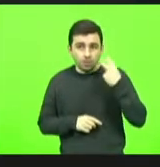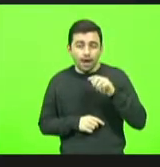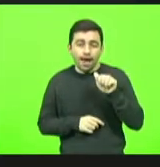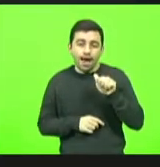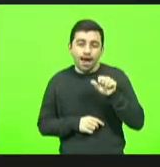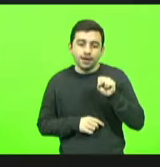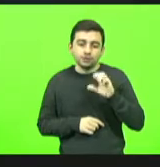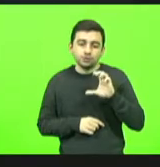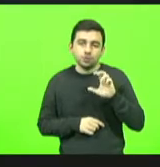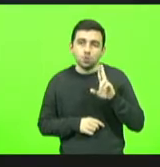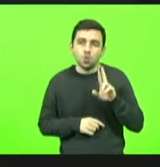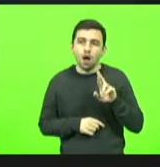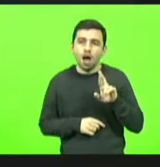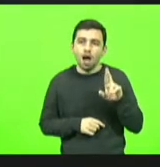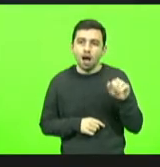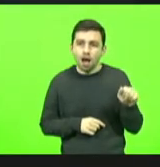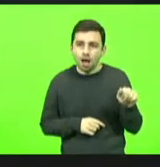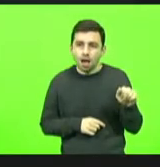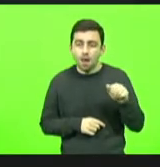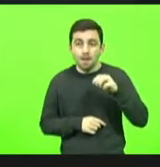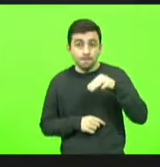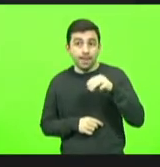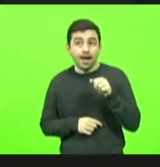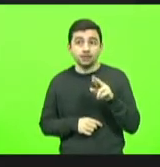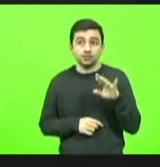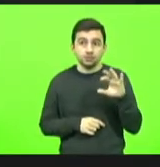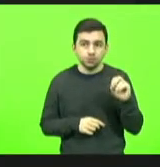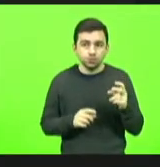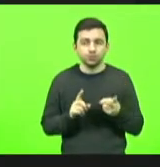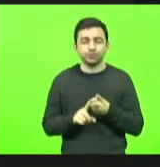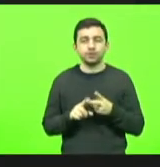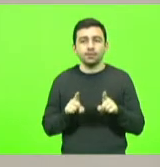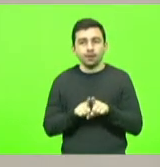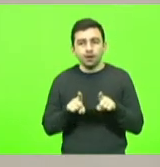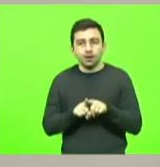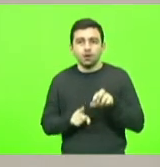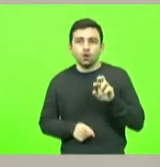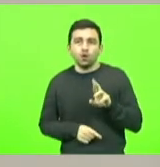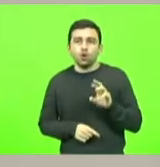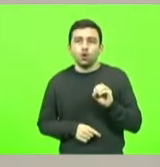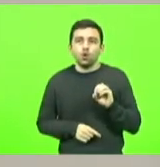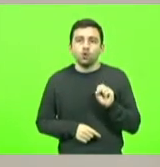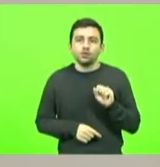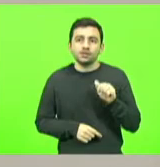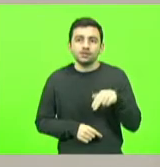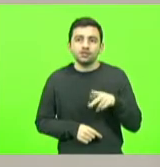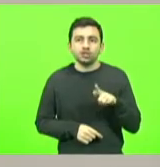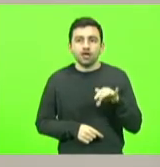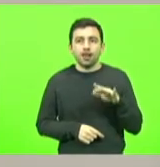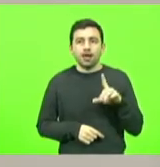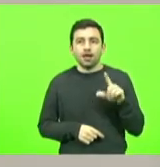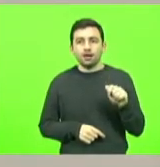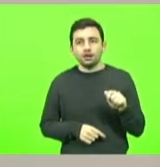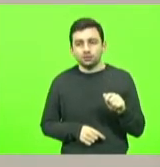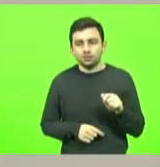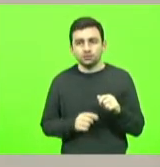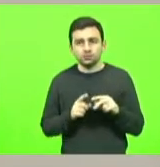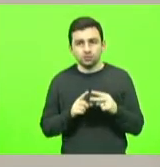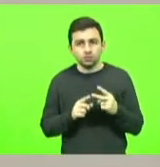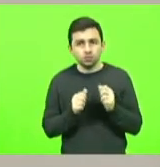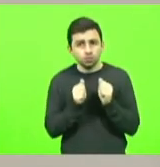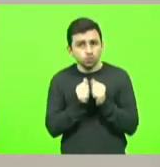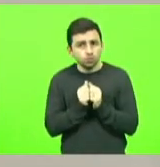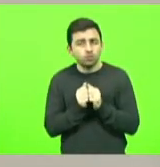e a Rosângela, que estão acompanhados hoje aqui nessa casa, dos nossos vereadores mirins daquela cidade de